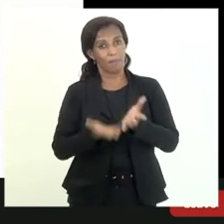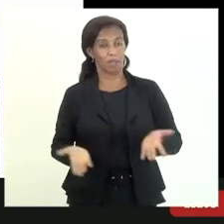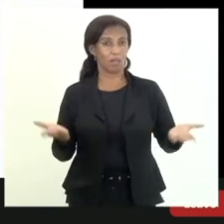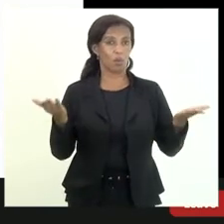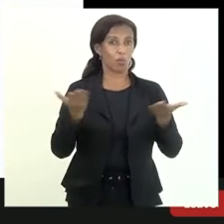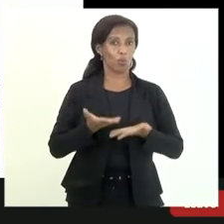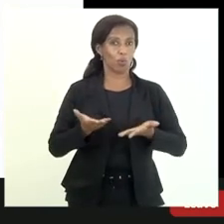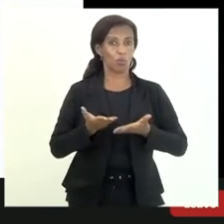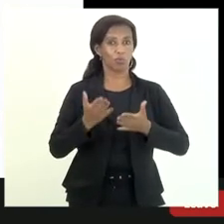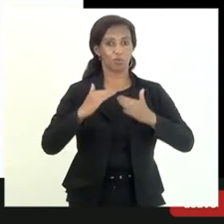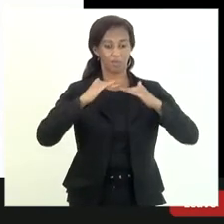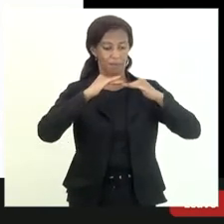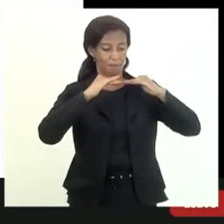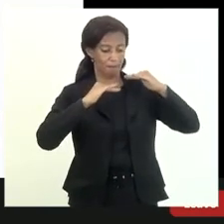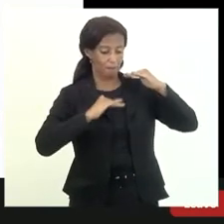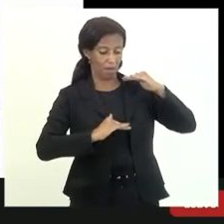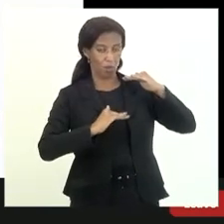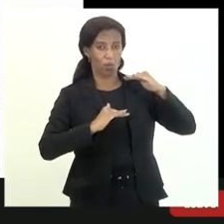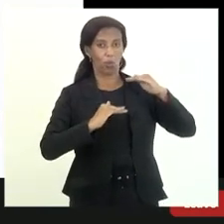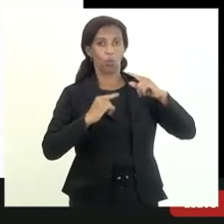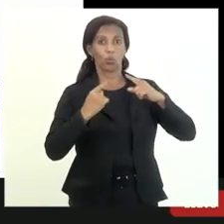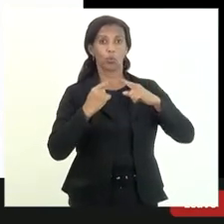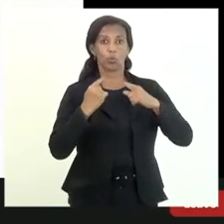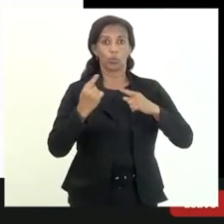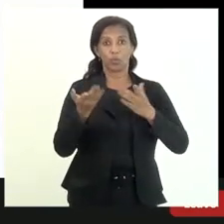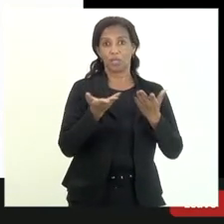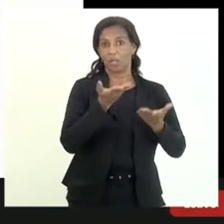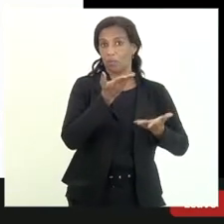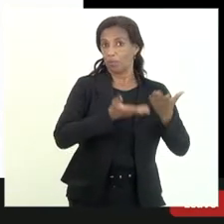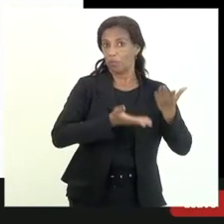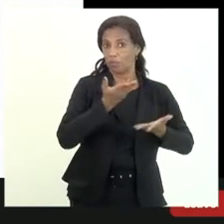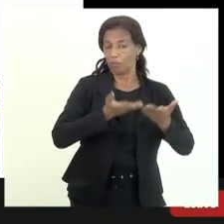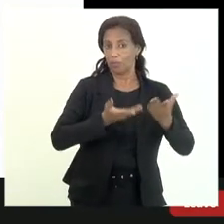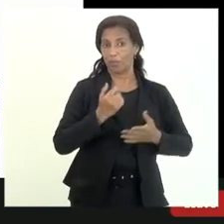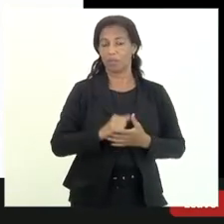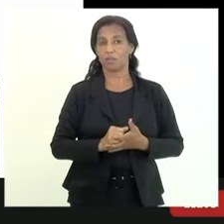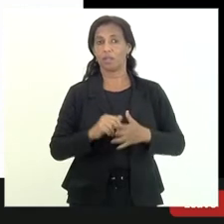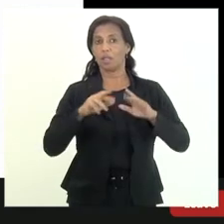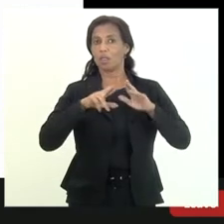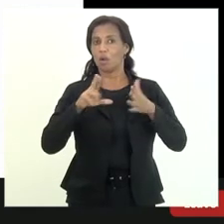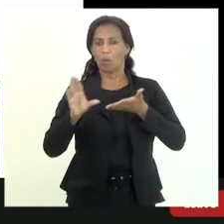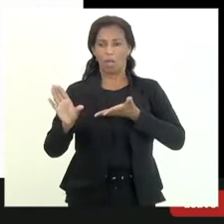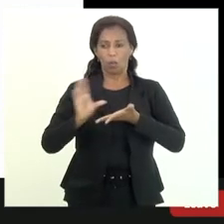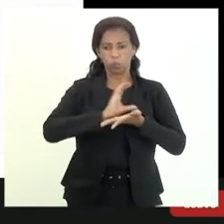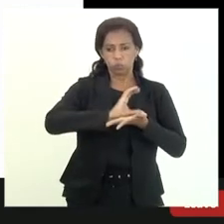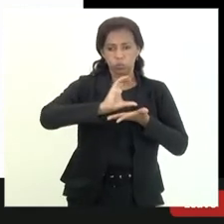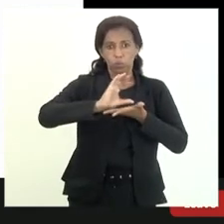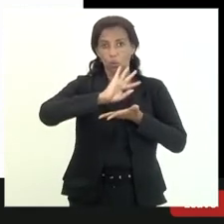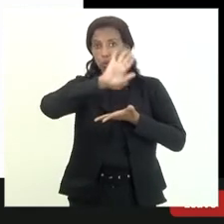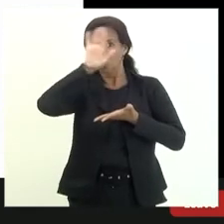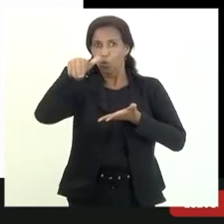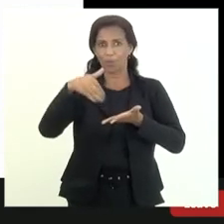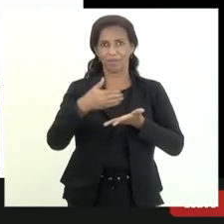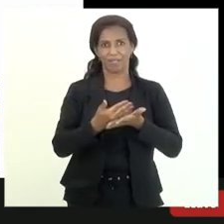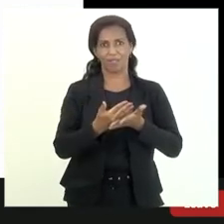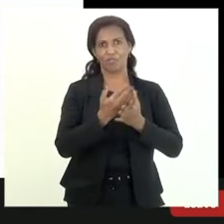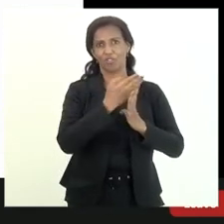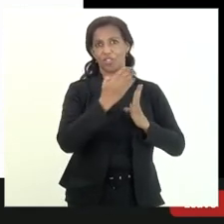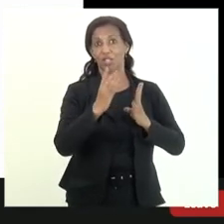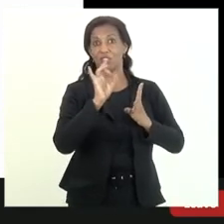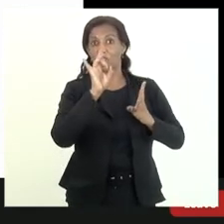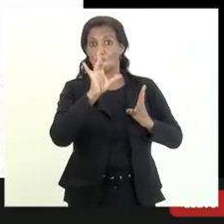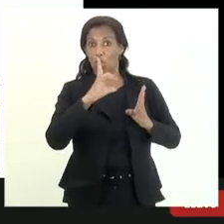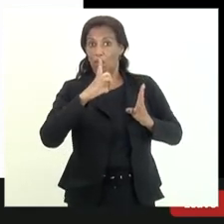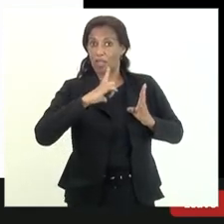vai ser menor porque o que está indo para o meu balanço não é a quantidade total de créditos é só aquilo que eu tenho